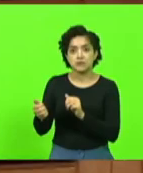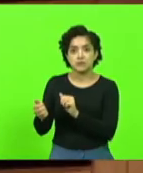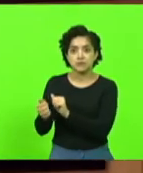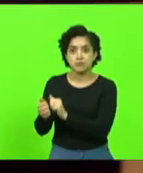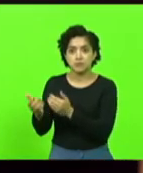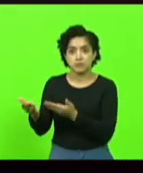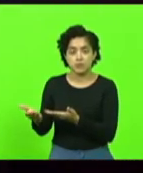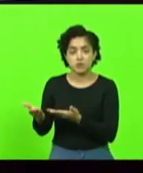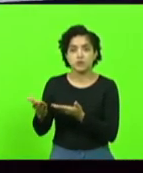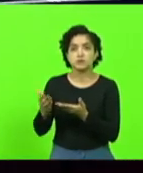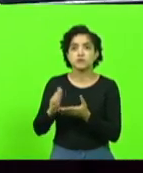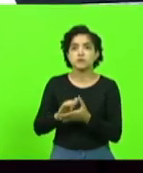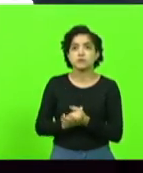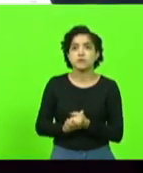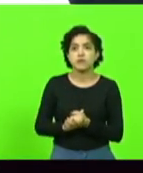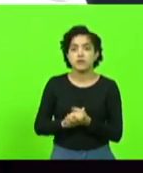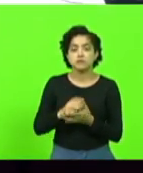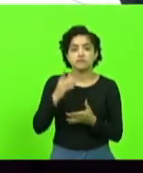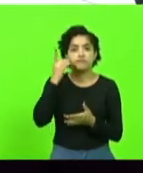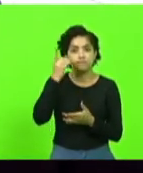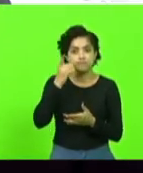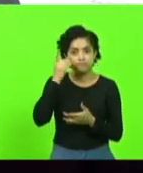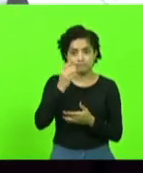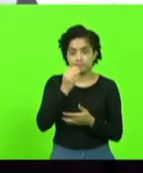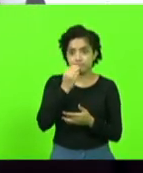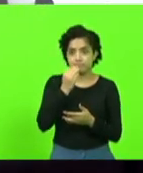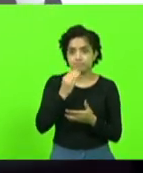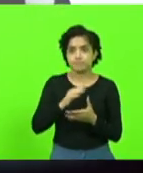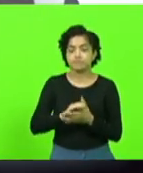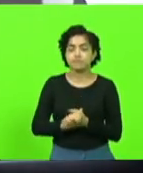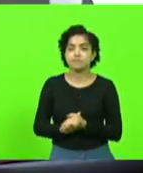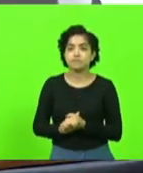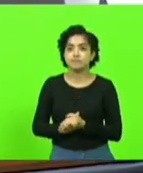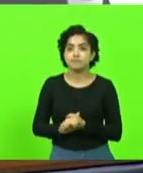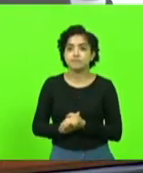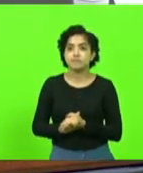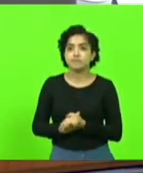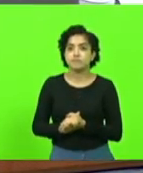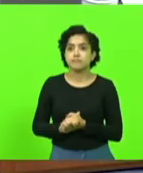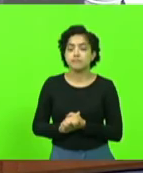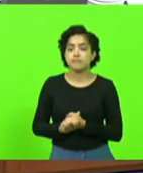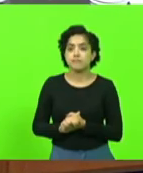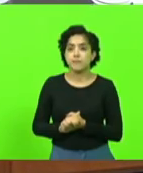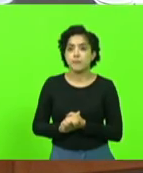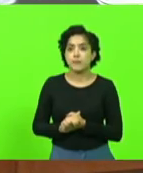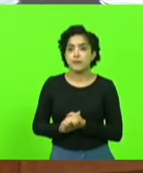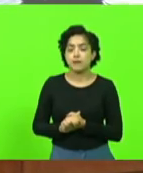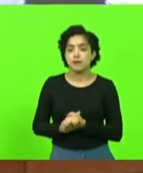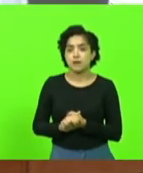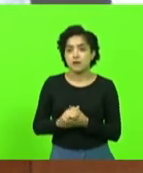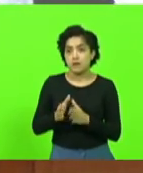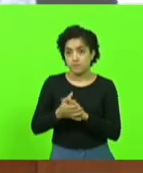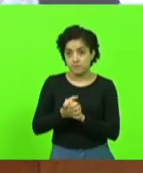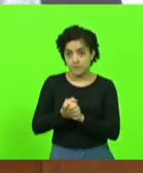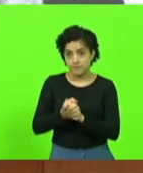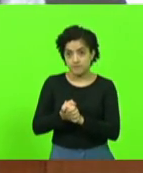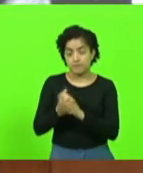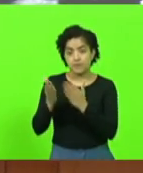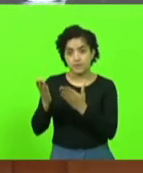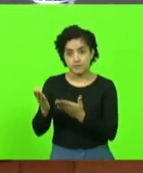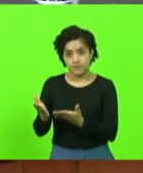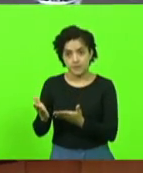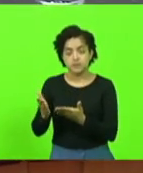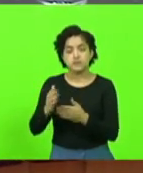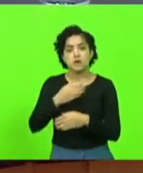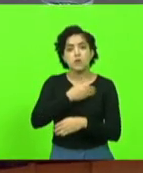Sopelsa, um grande deputado de Santa Catarina e ladeado por Vossa Excelência, deputado Cobalchini. Quero parabenizar o governo do estado,